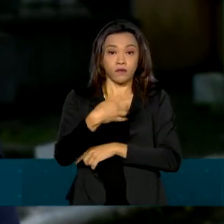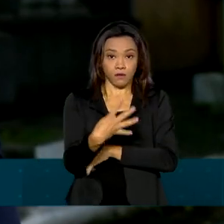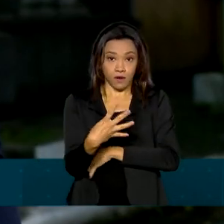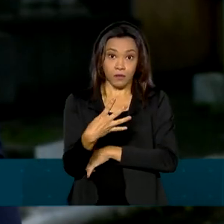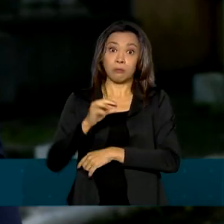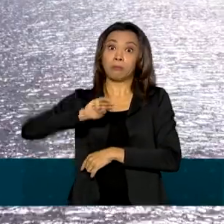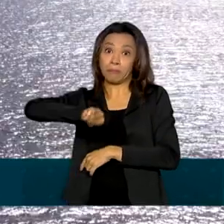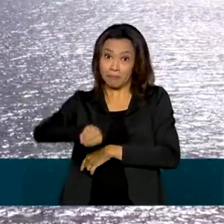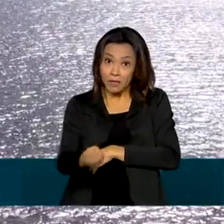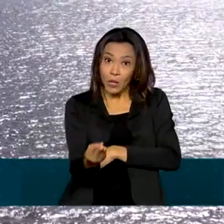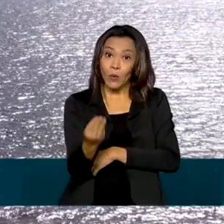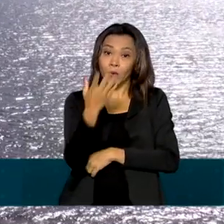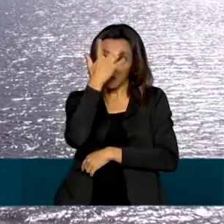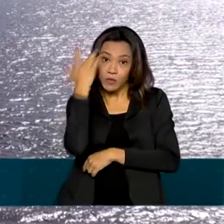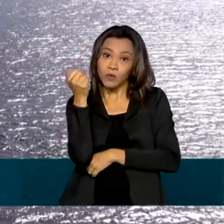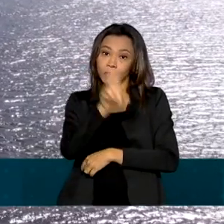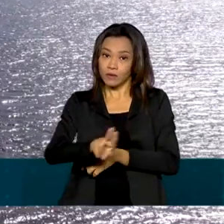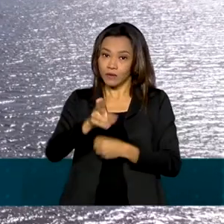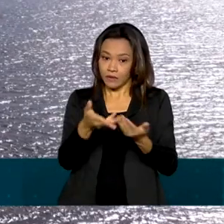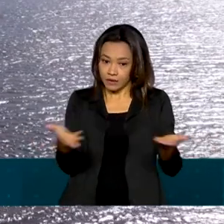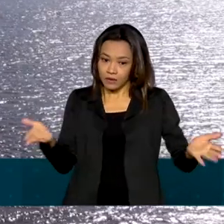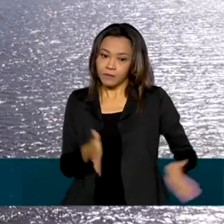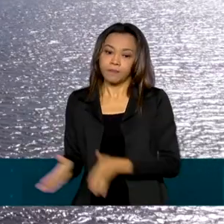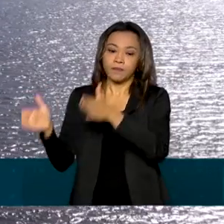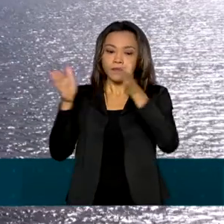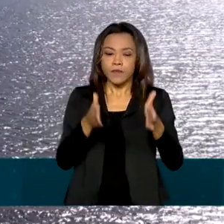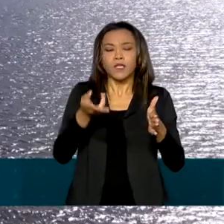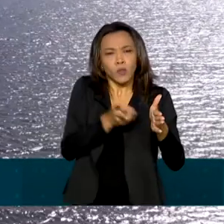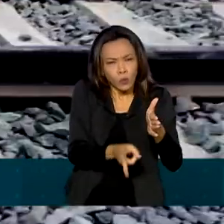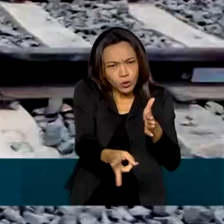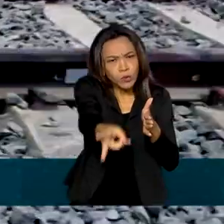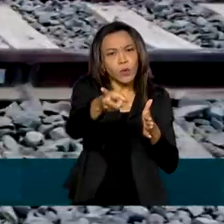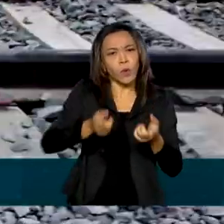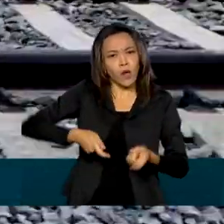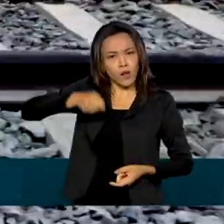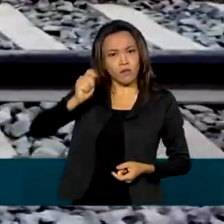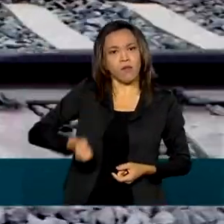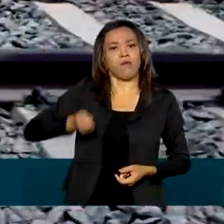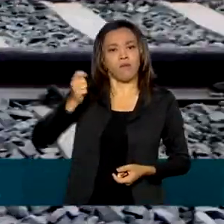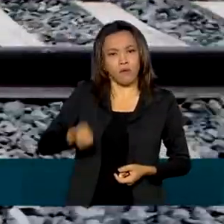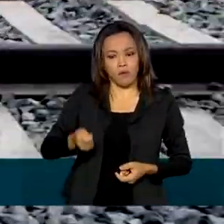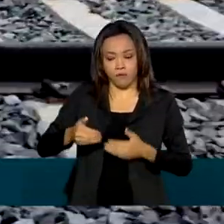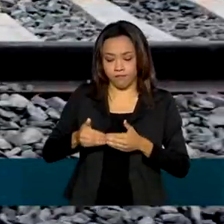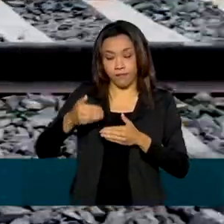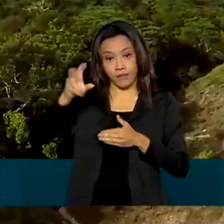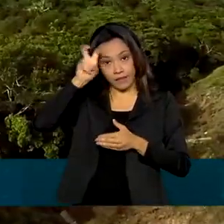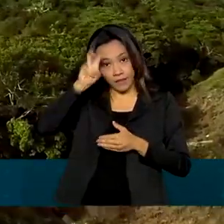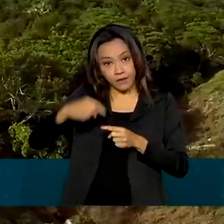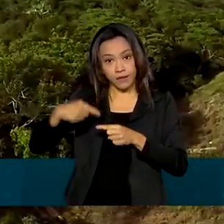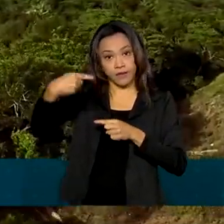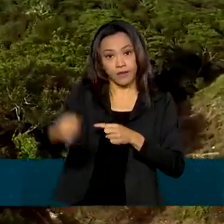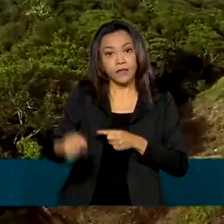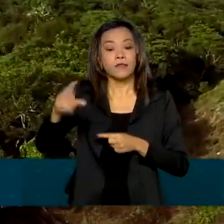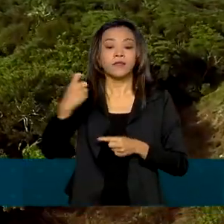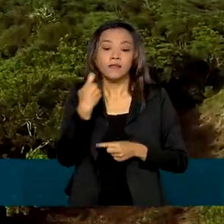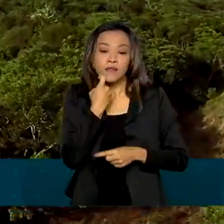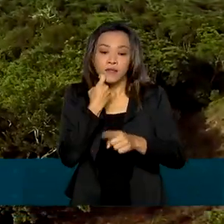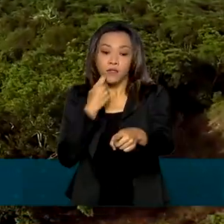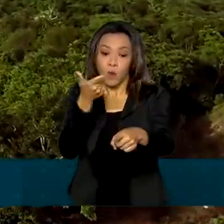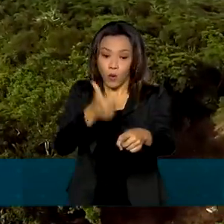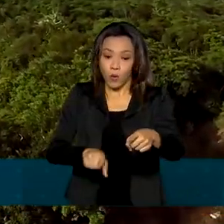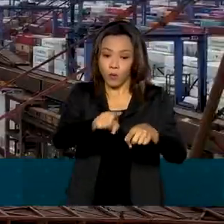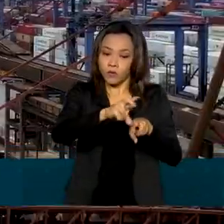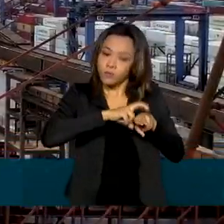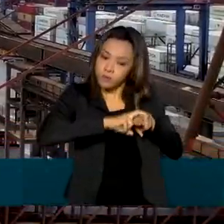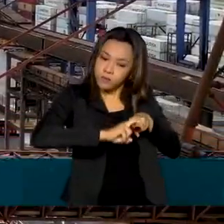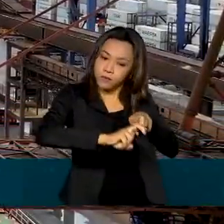pessoas por ano. E a chamada Infra Week segue com novas rodadas nesta quinta e sexta-feira. Na pauta, a Ferrovia de Integração